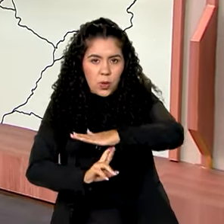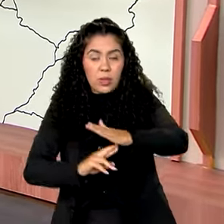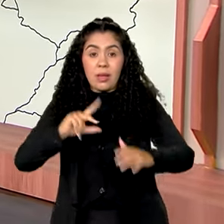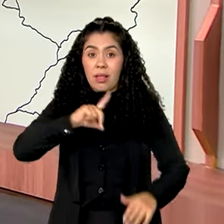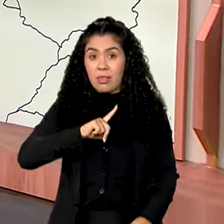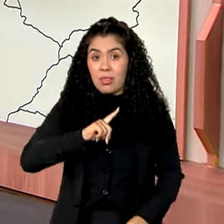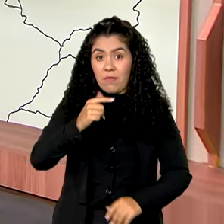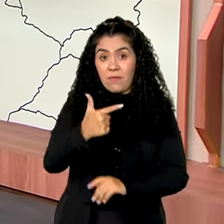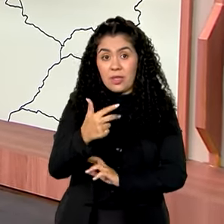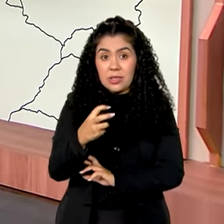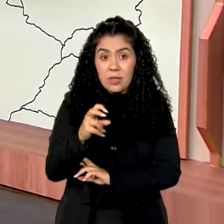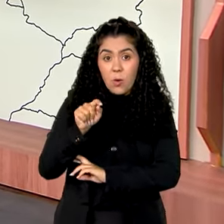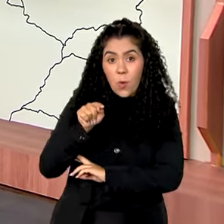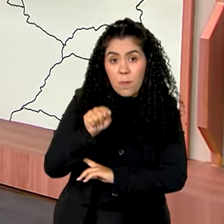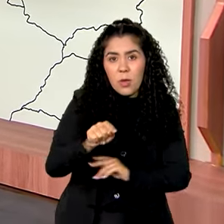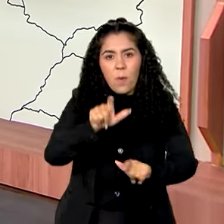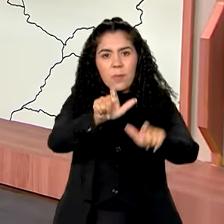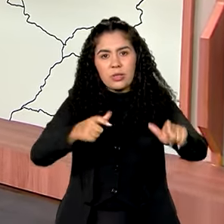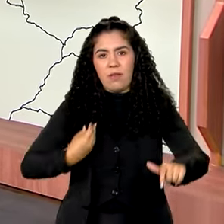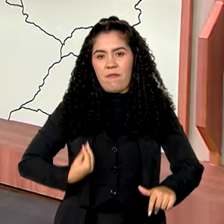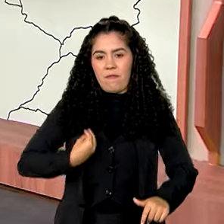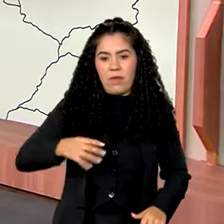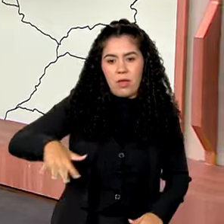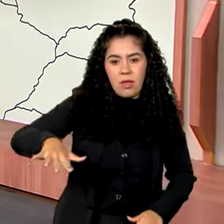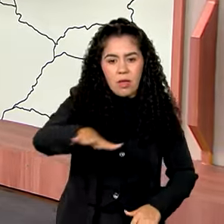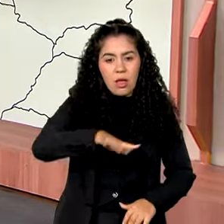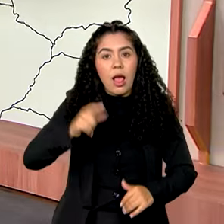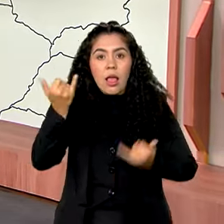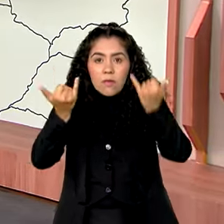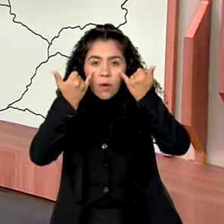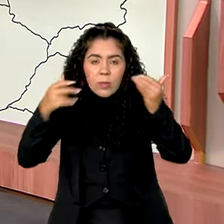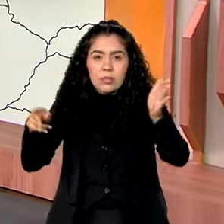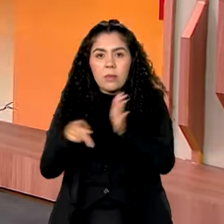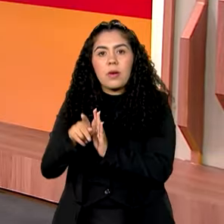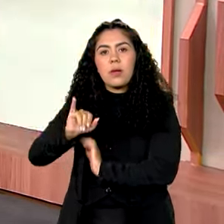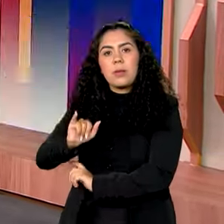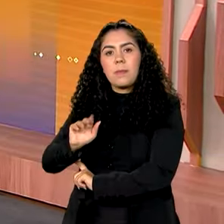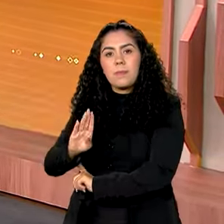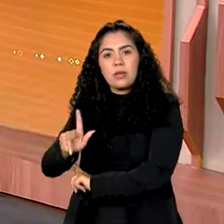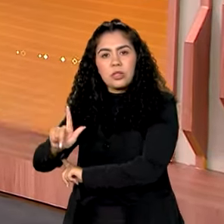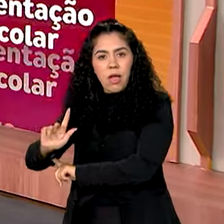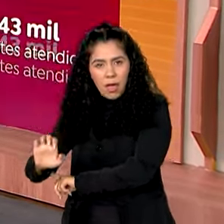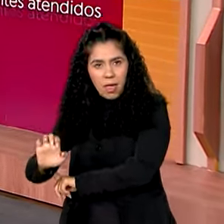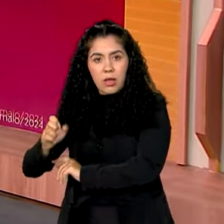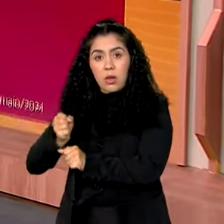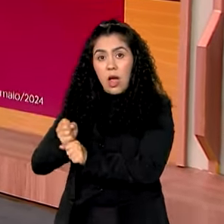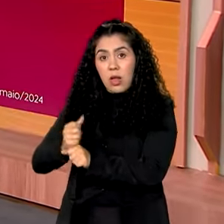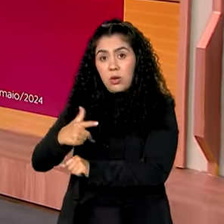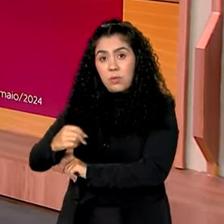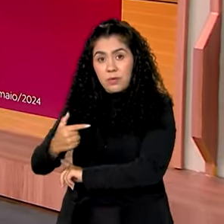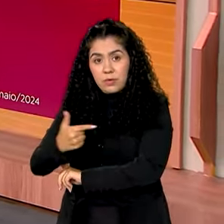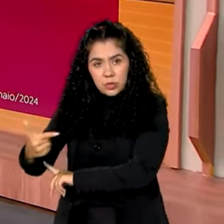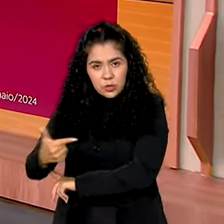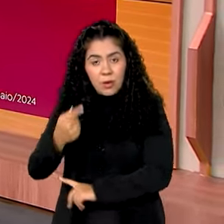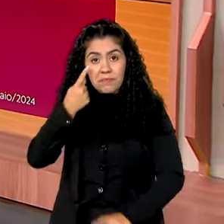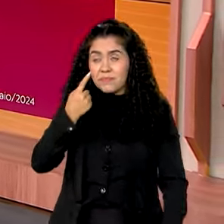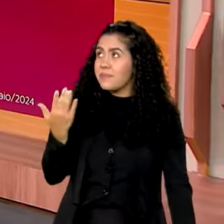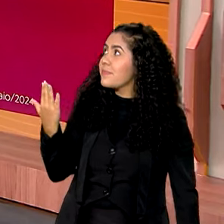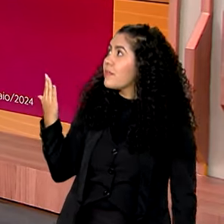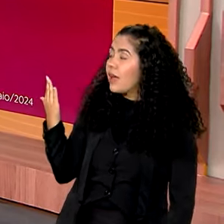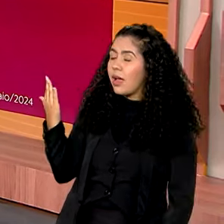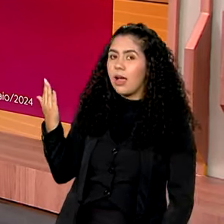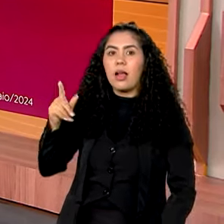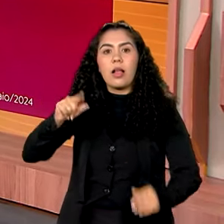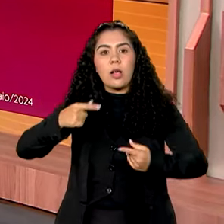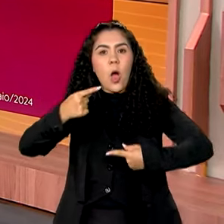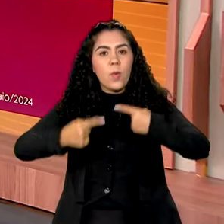25 mil habitantes, isso de acordo com o censo do IBGE de 2022. Então, na tela, você vê aqui uma das